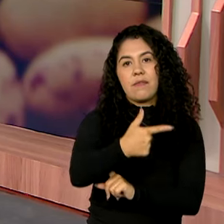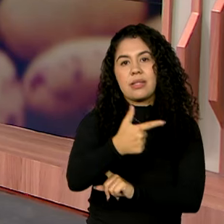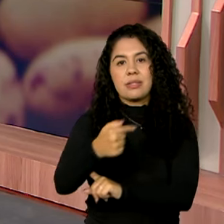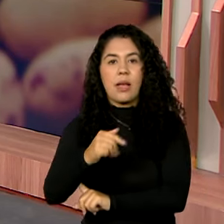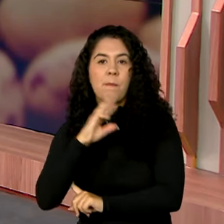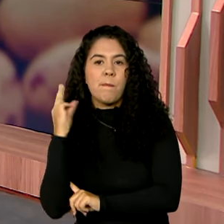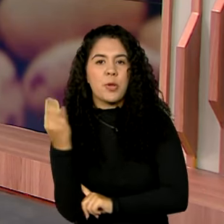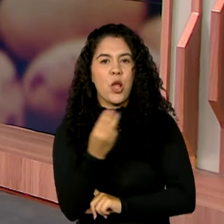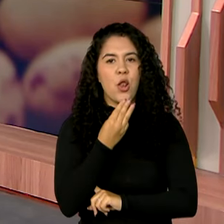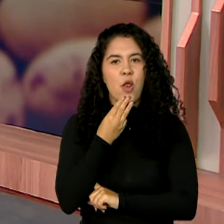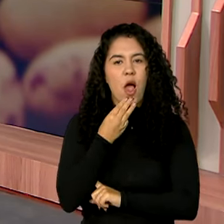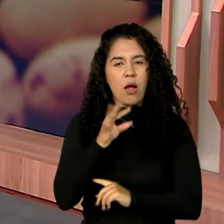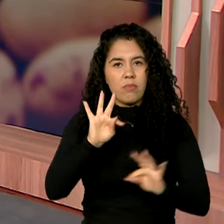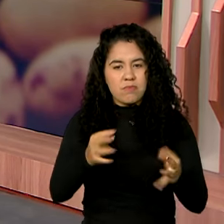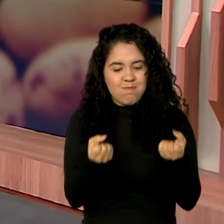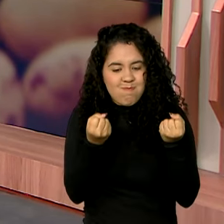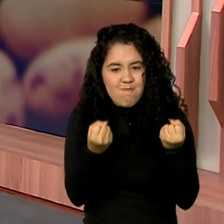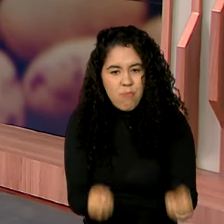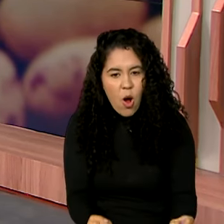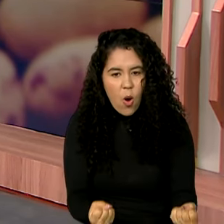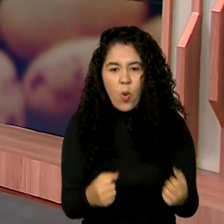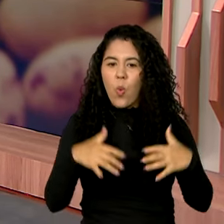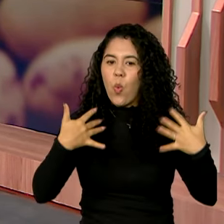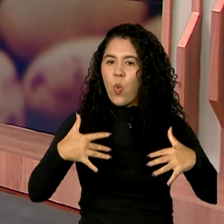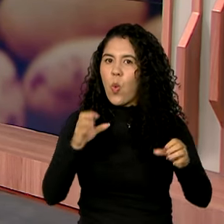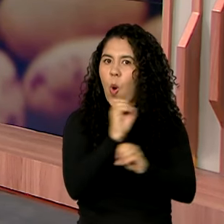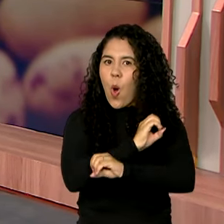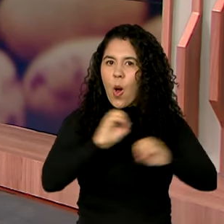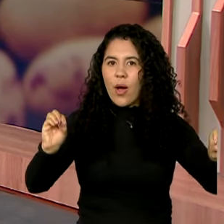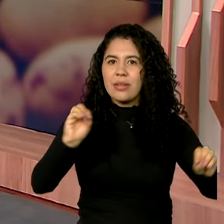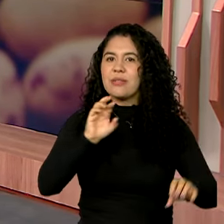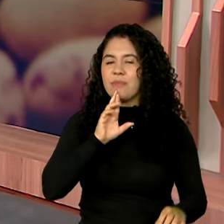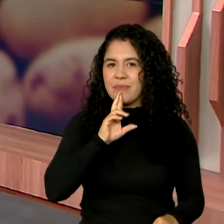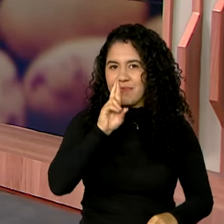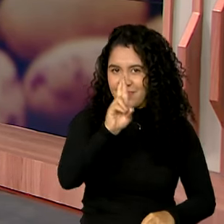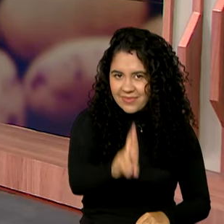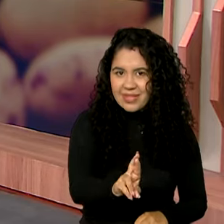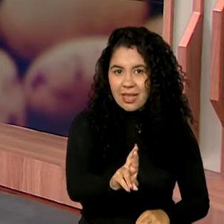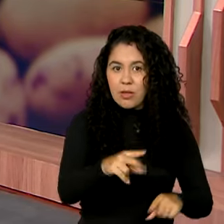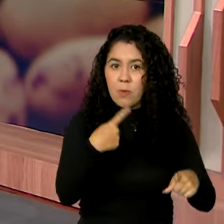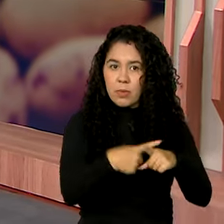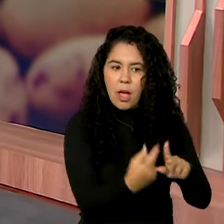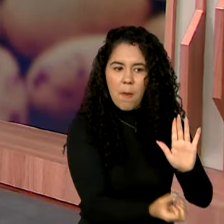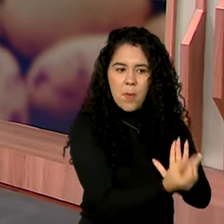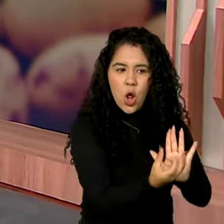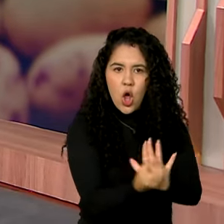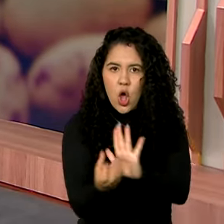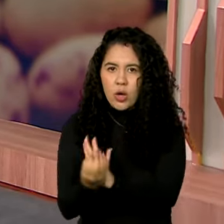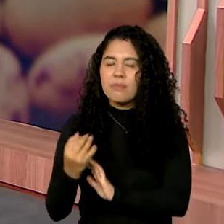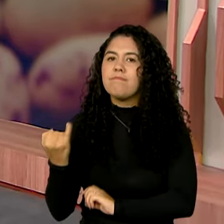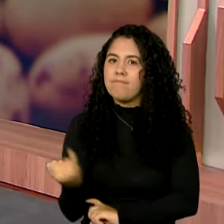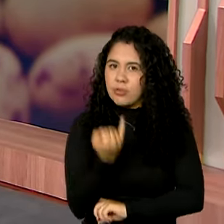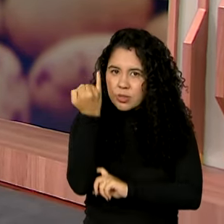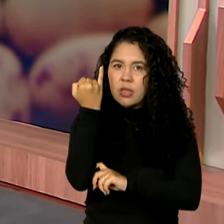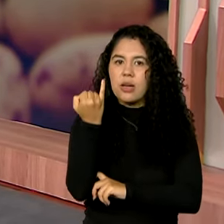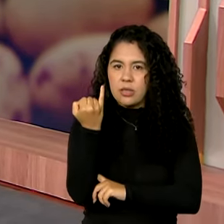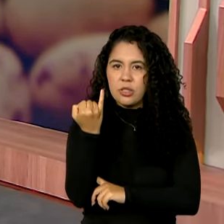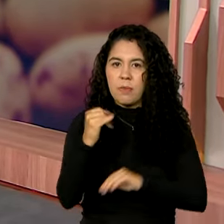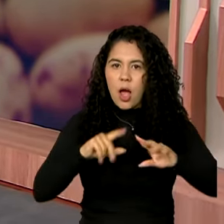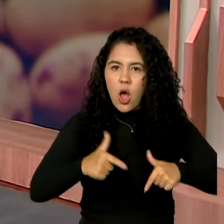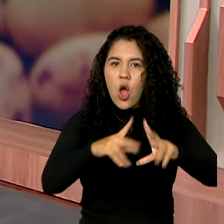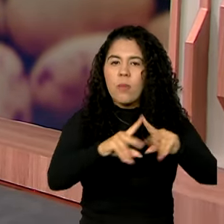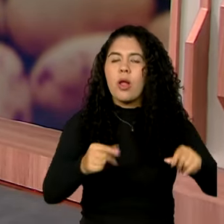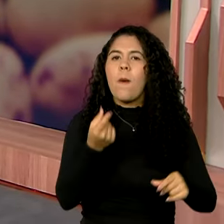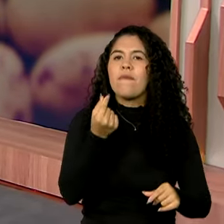milhões de toneladas. Uma ótima notícia, já que o aumento da produção é importante para combater a elevação do